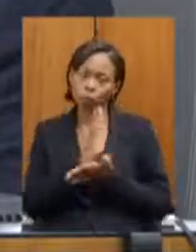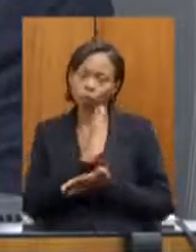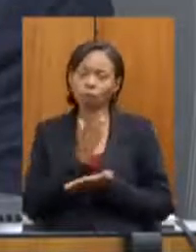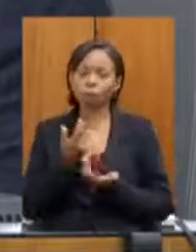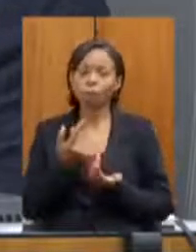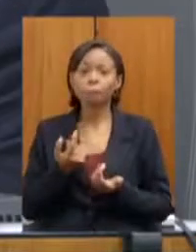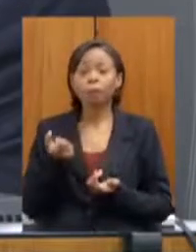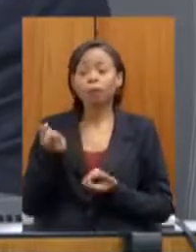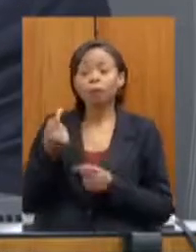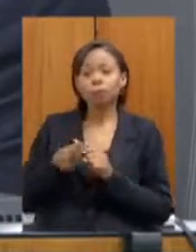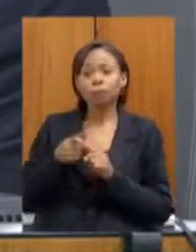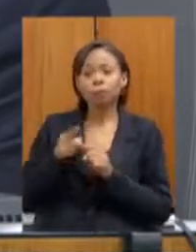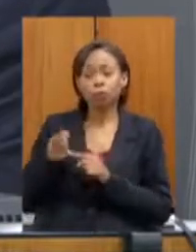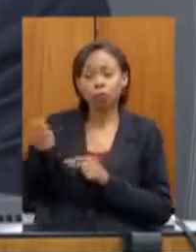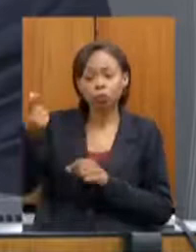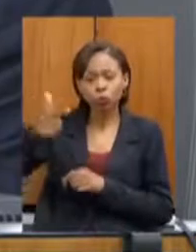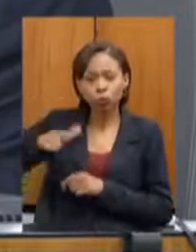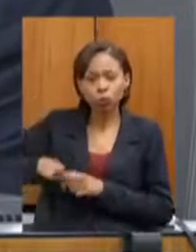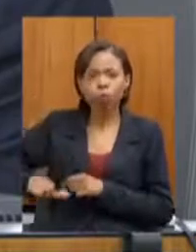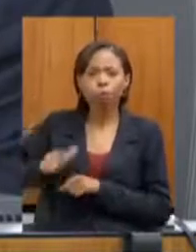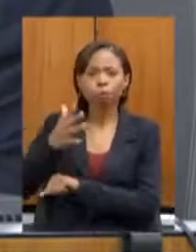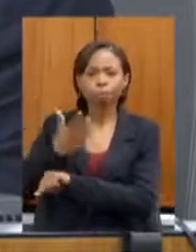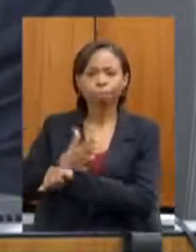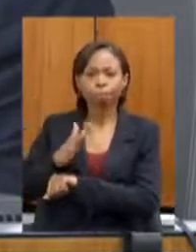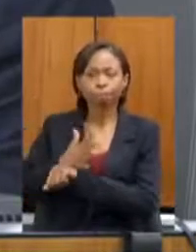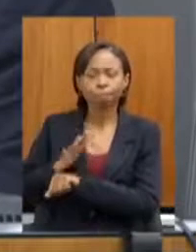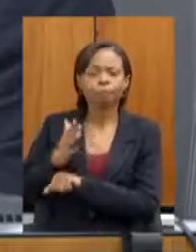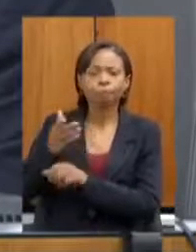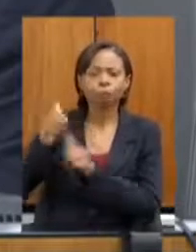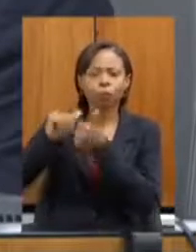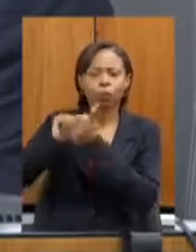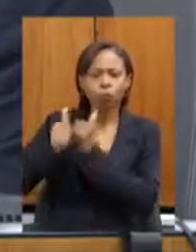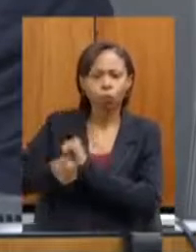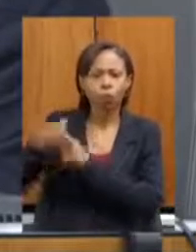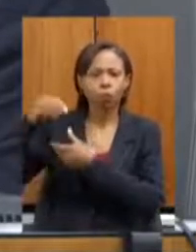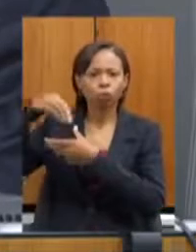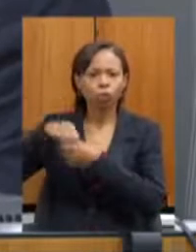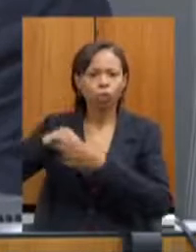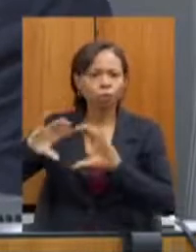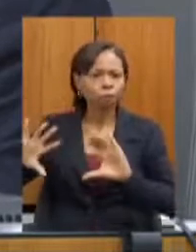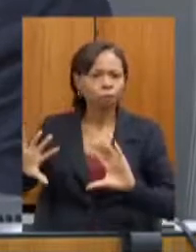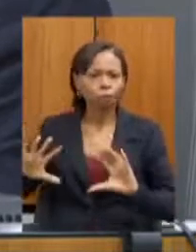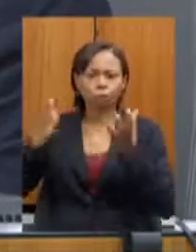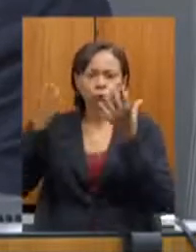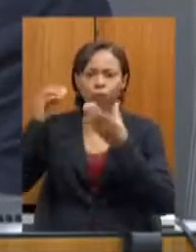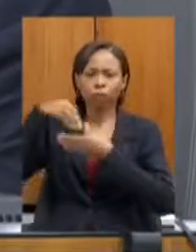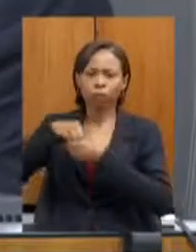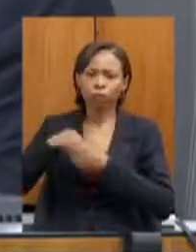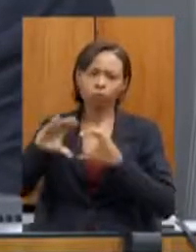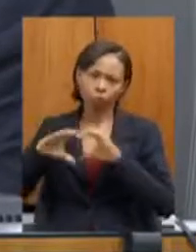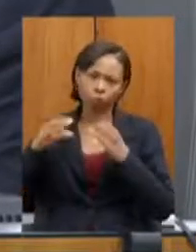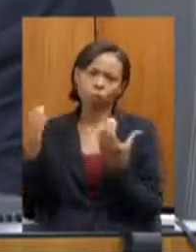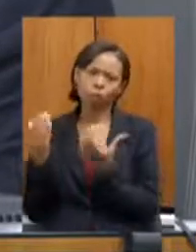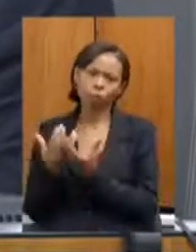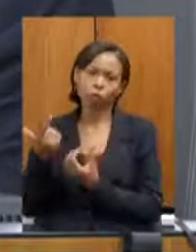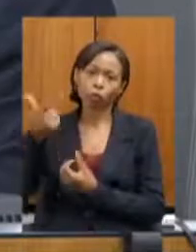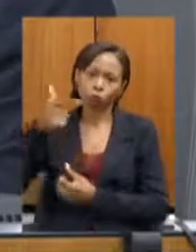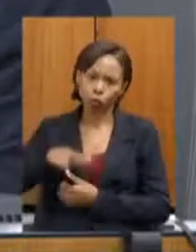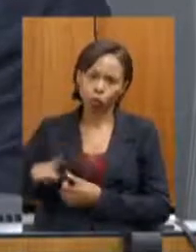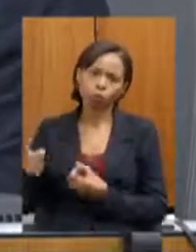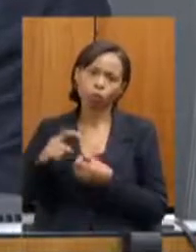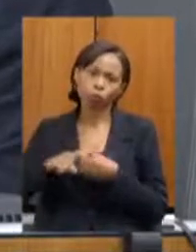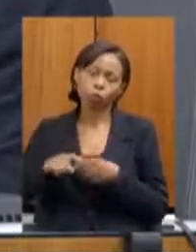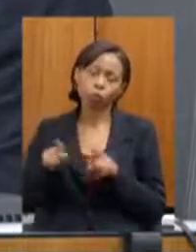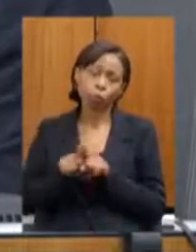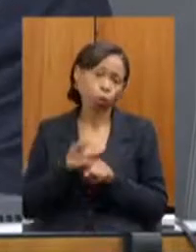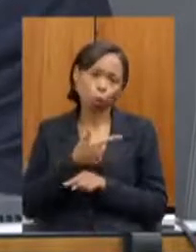atividades e os grandes eventos esportivos no mineirinho mas também outros grandes